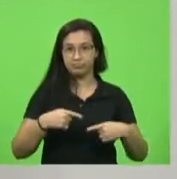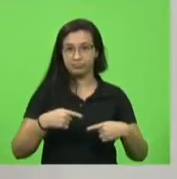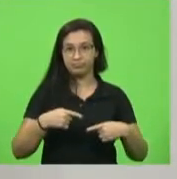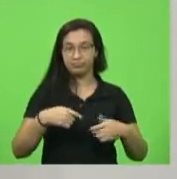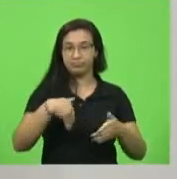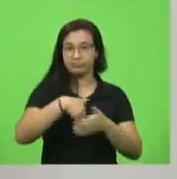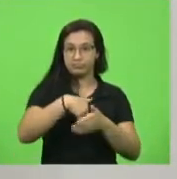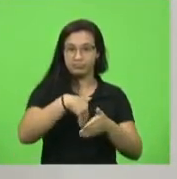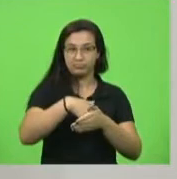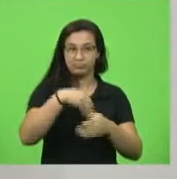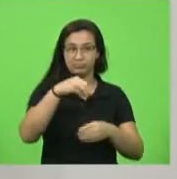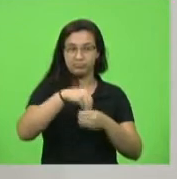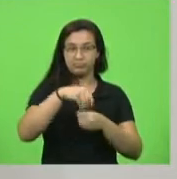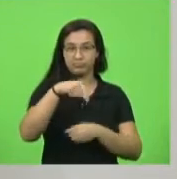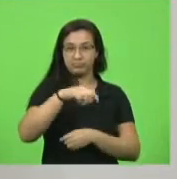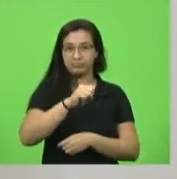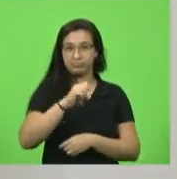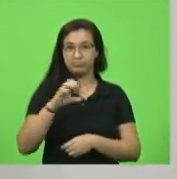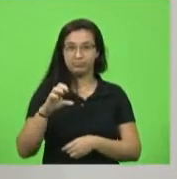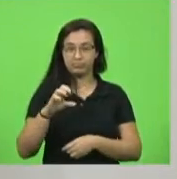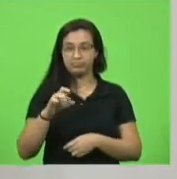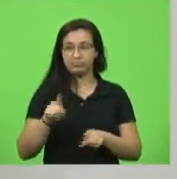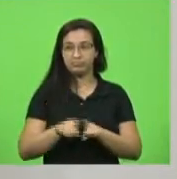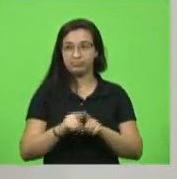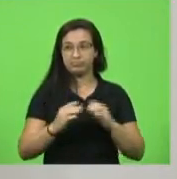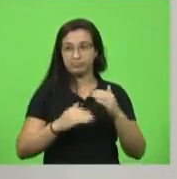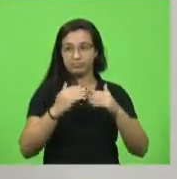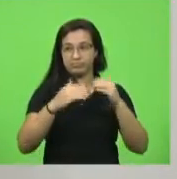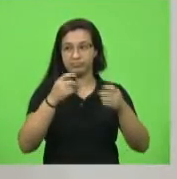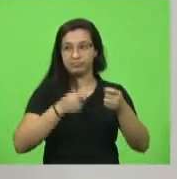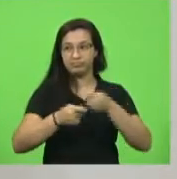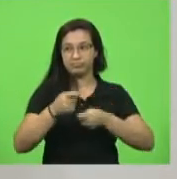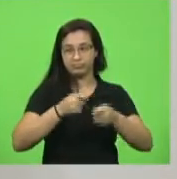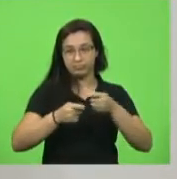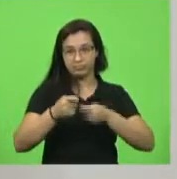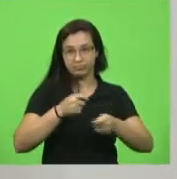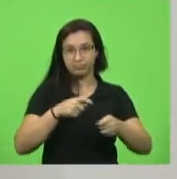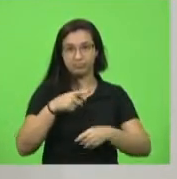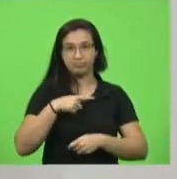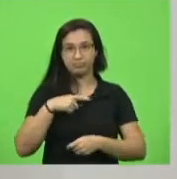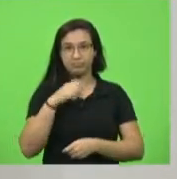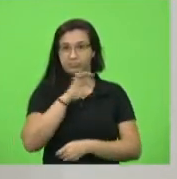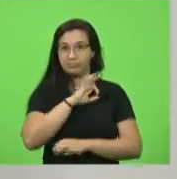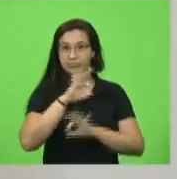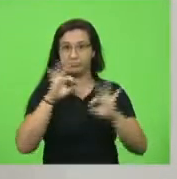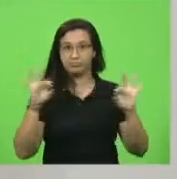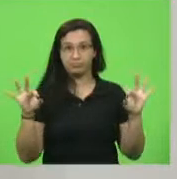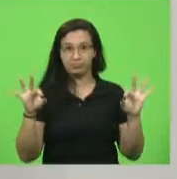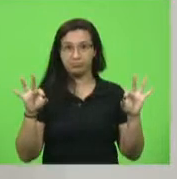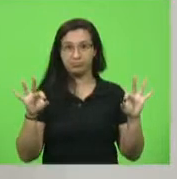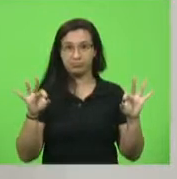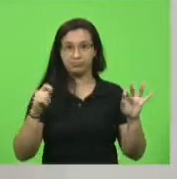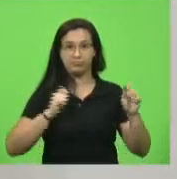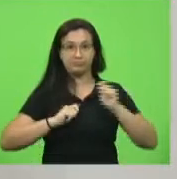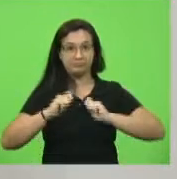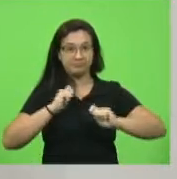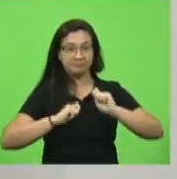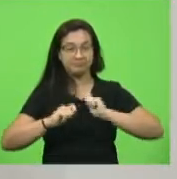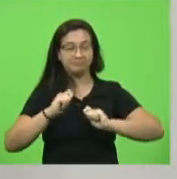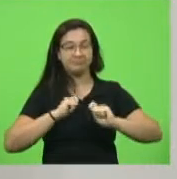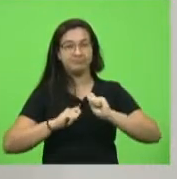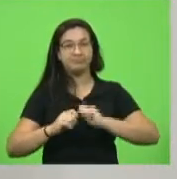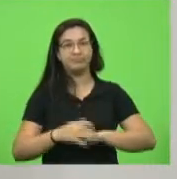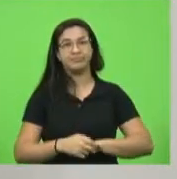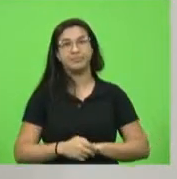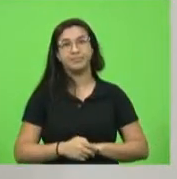secretário Bligón, no desenvolvimento econômico, que vem com boas expectativas, e mais que tudo também deixar um abraço ao